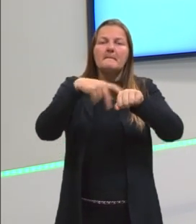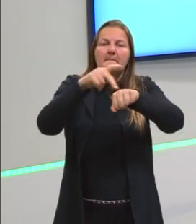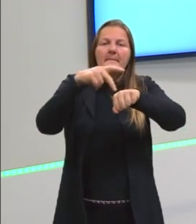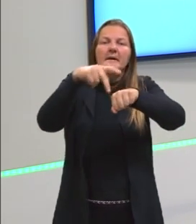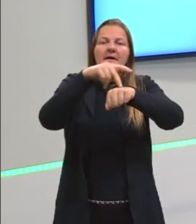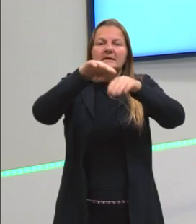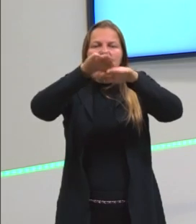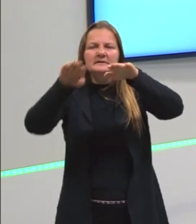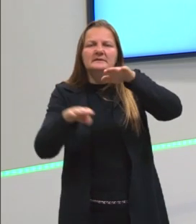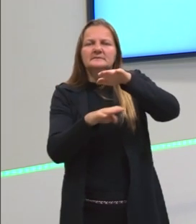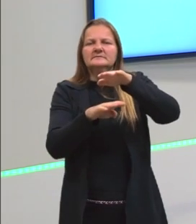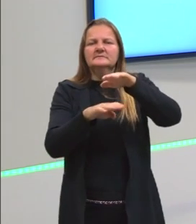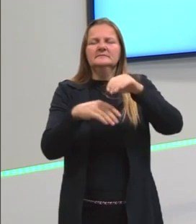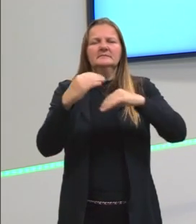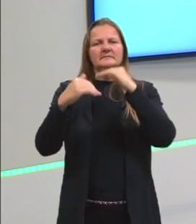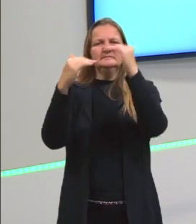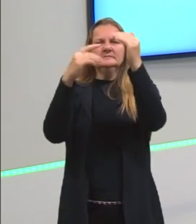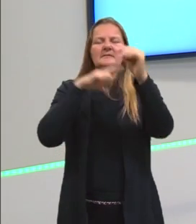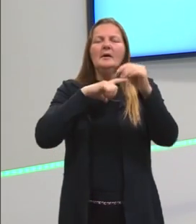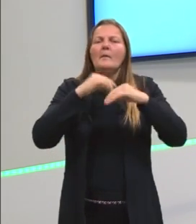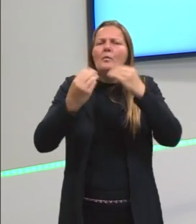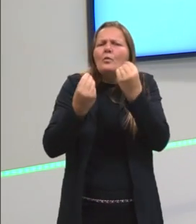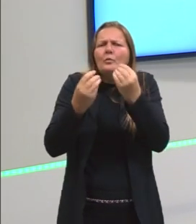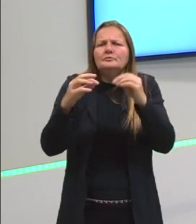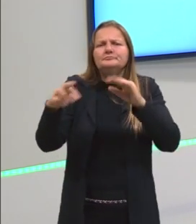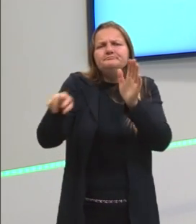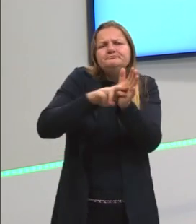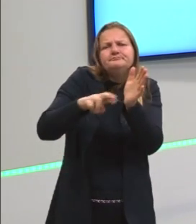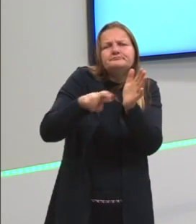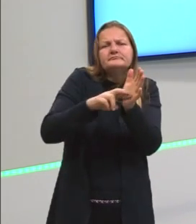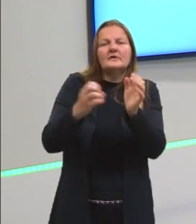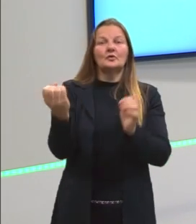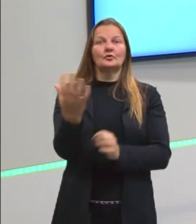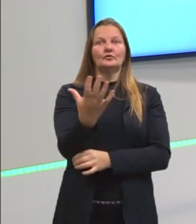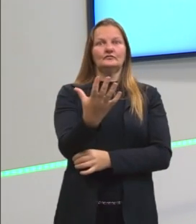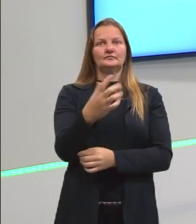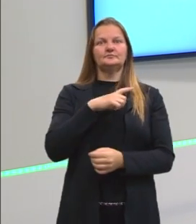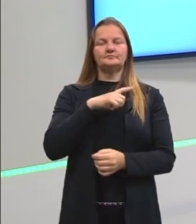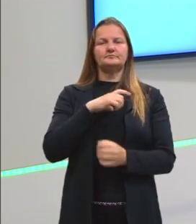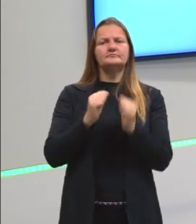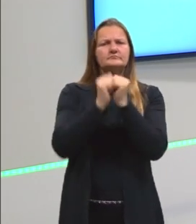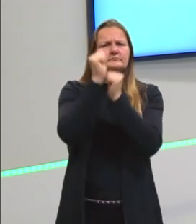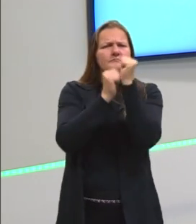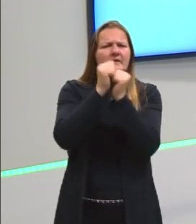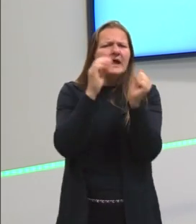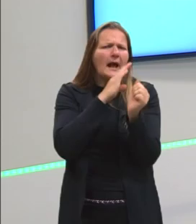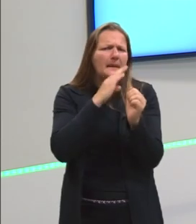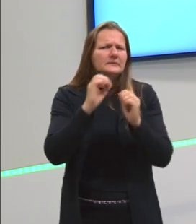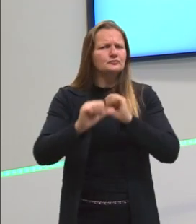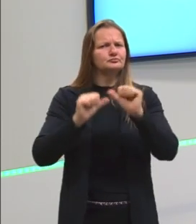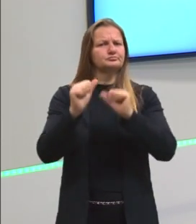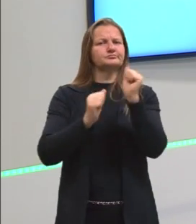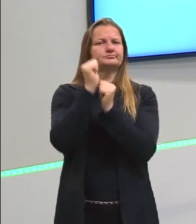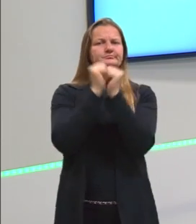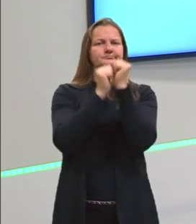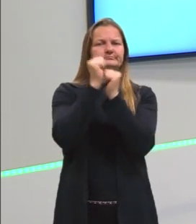que é o caso do Brasil, por exemplo, esse processo é mais recente, né, a partir aí dessa industrialização rápida que a gente já viu, né,